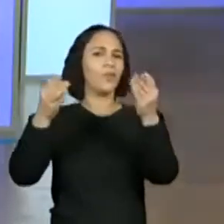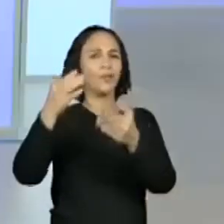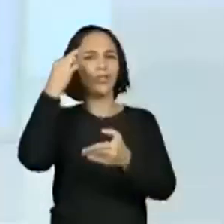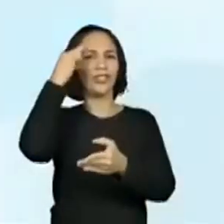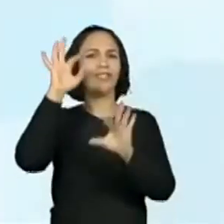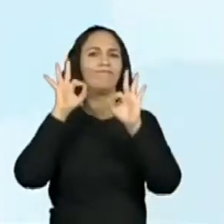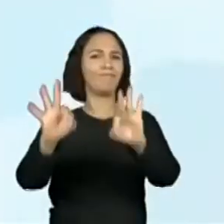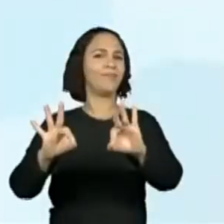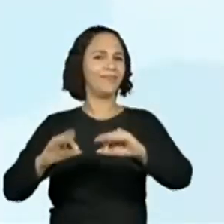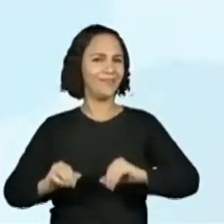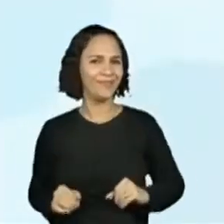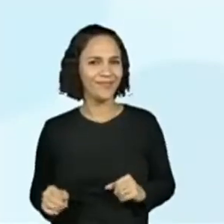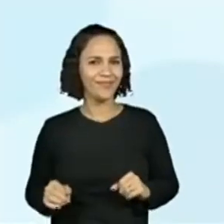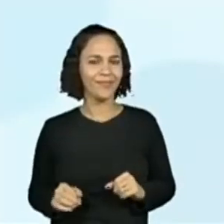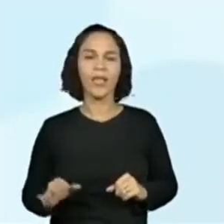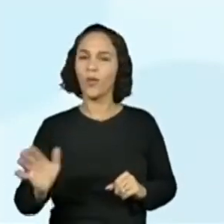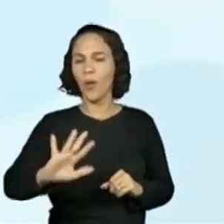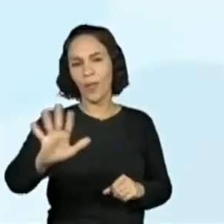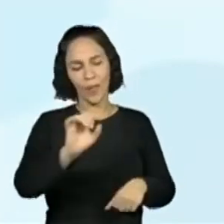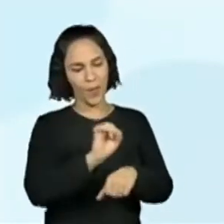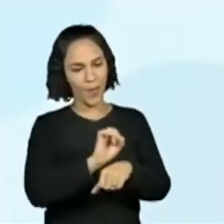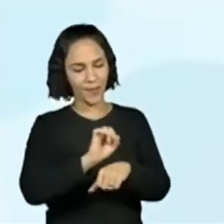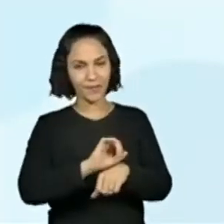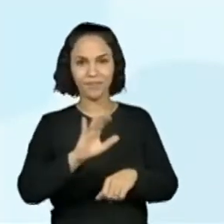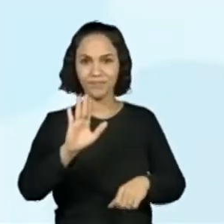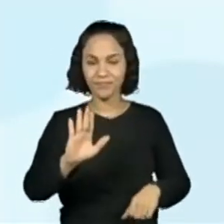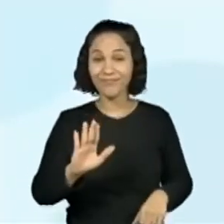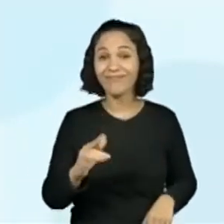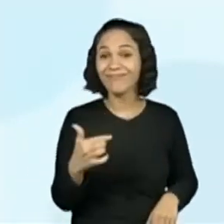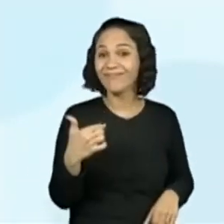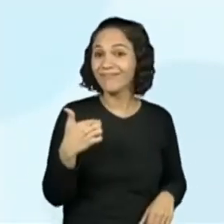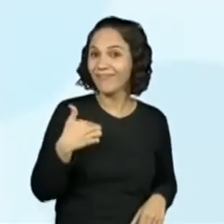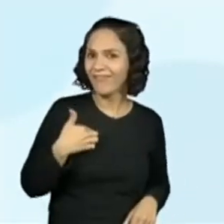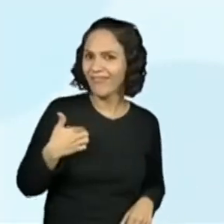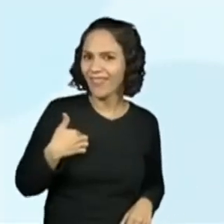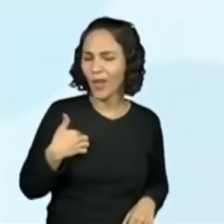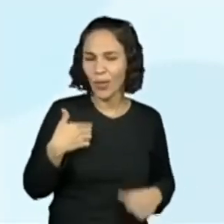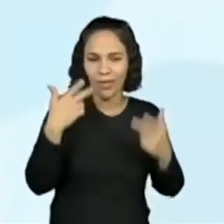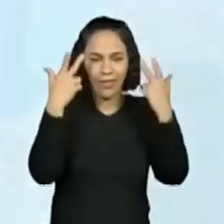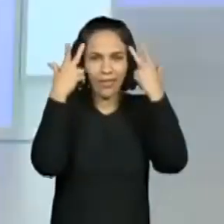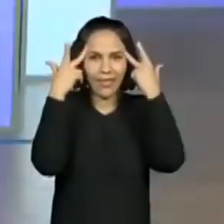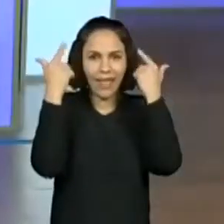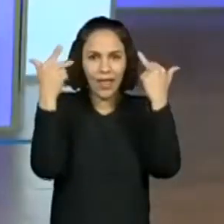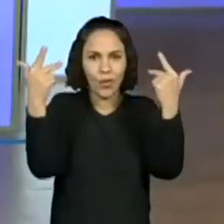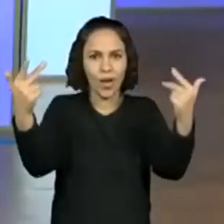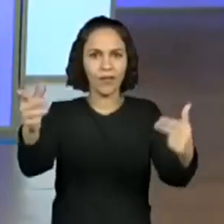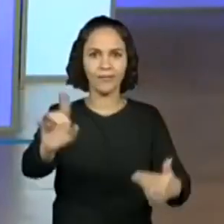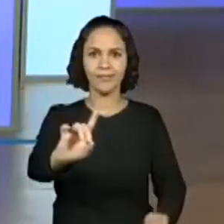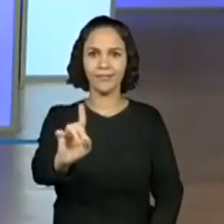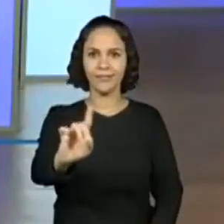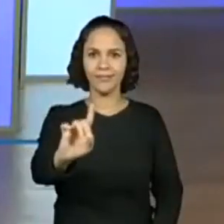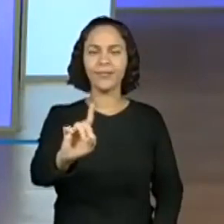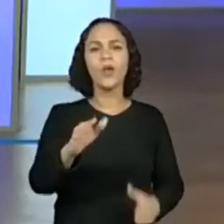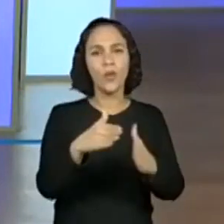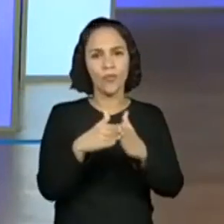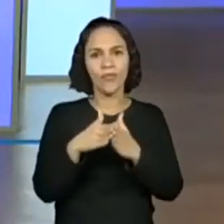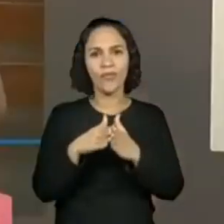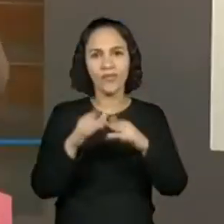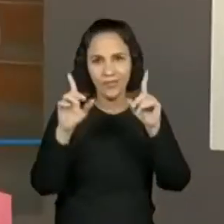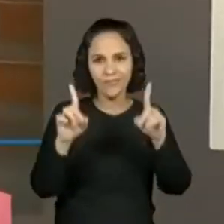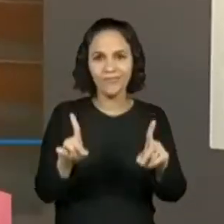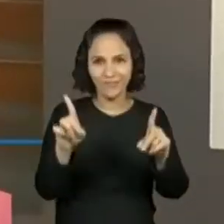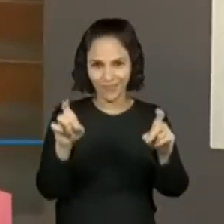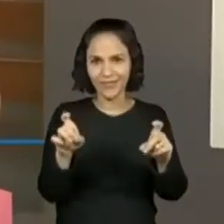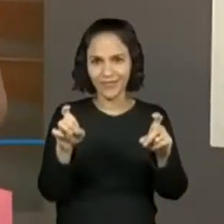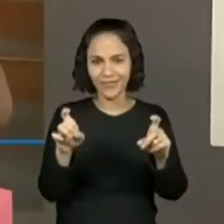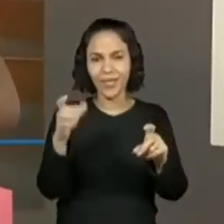Não, peraí. Eu não vou... Não. Eu não vou... Eu não vou agir com naturalidade neste momento. Tirei um print disso. Não. Eu não